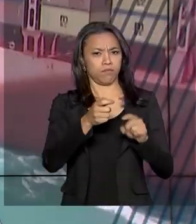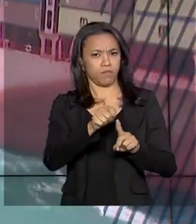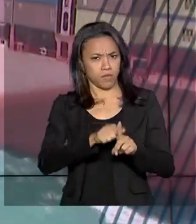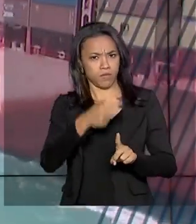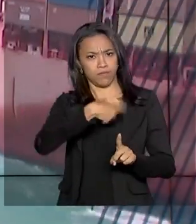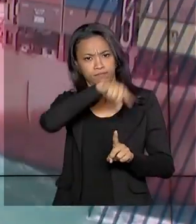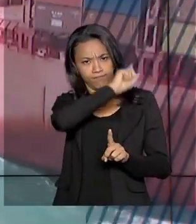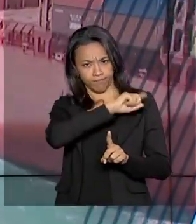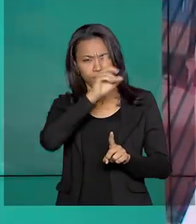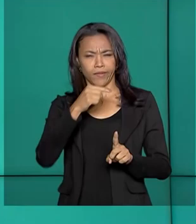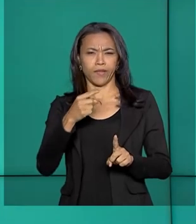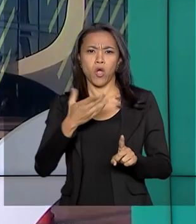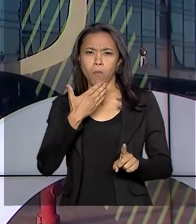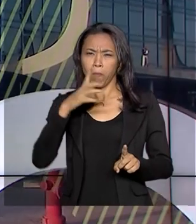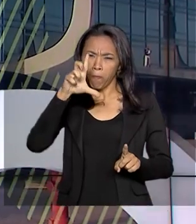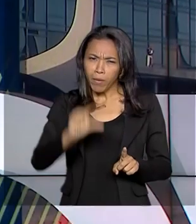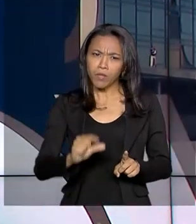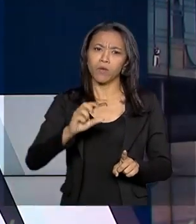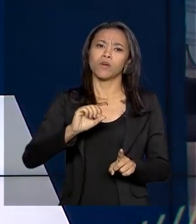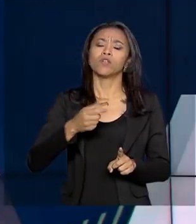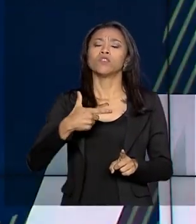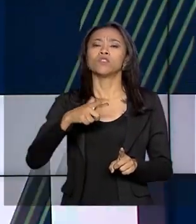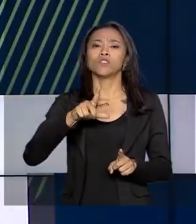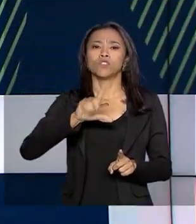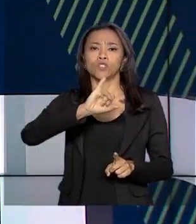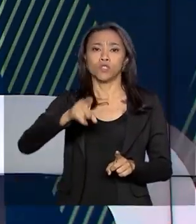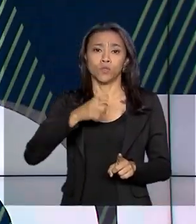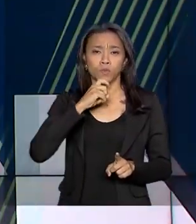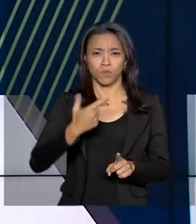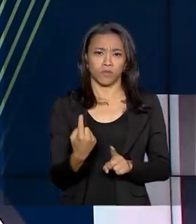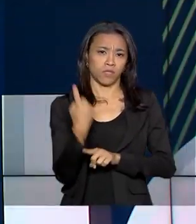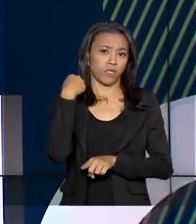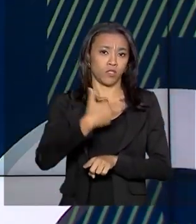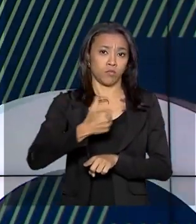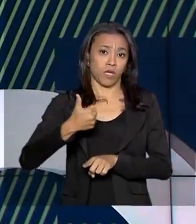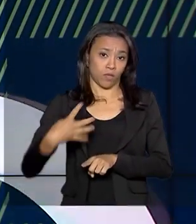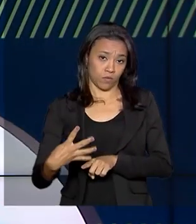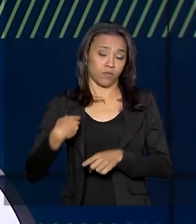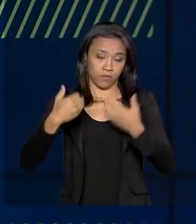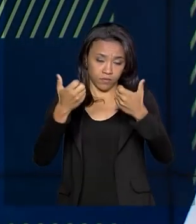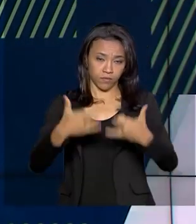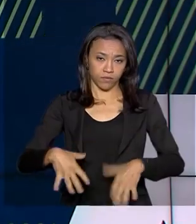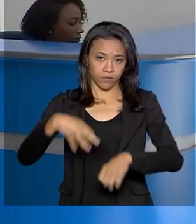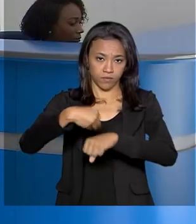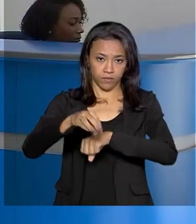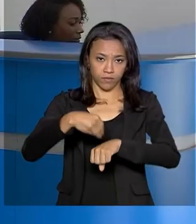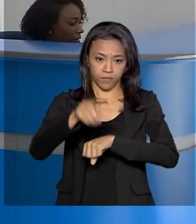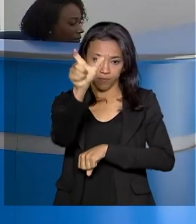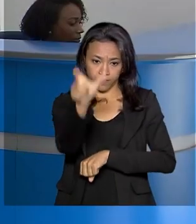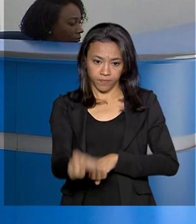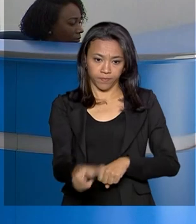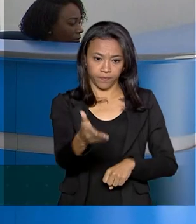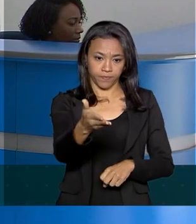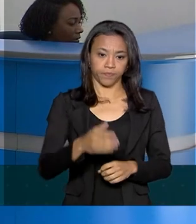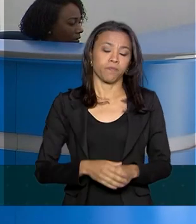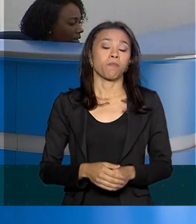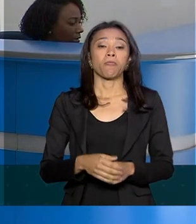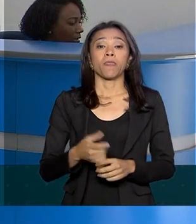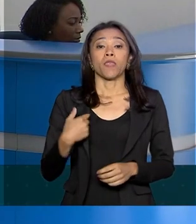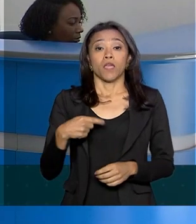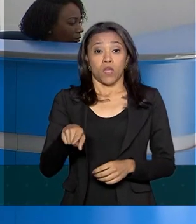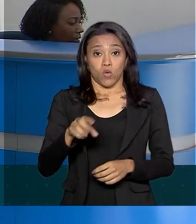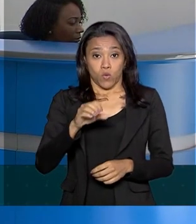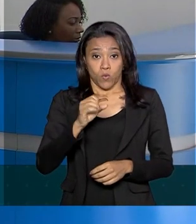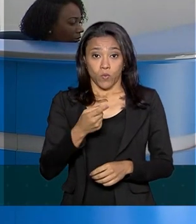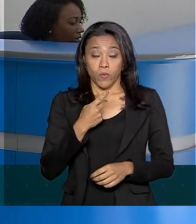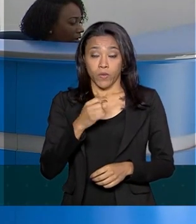julho desde 2014. Do Rio de Janeiro, a repórter Alessandra Lago tem as informações. O IBGE divulgou o